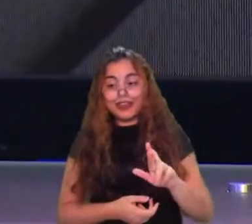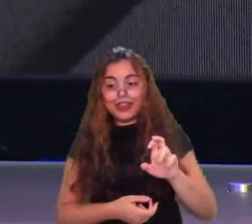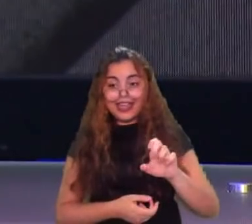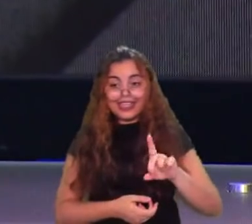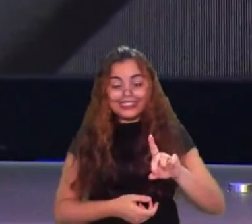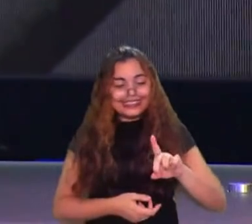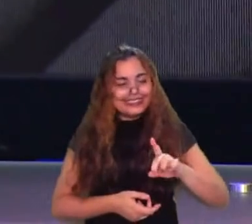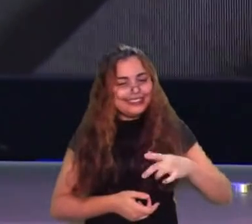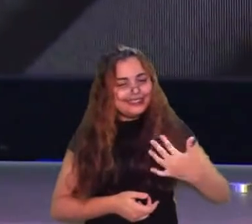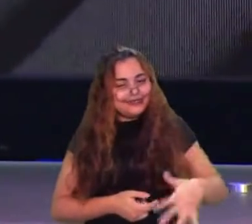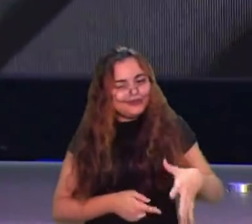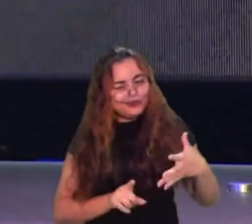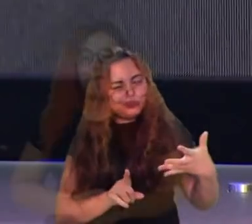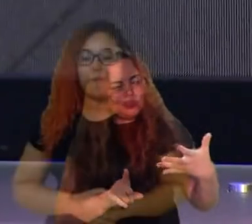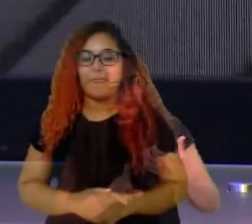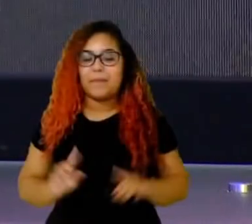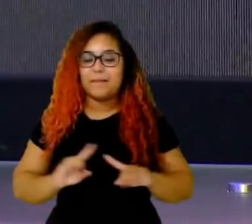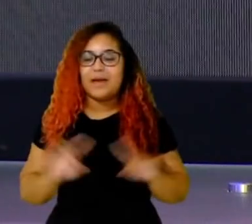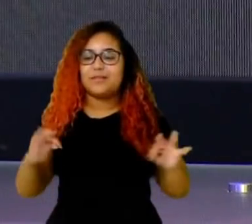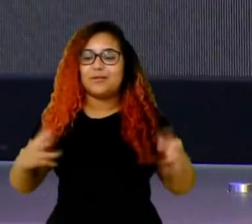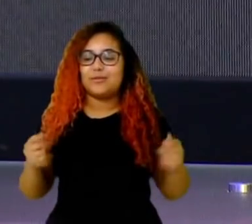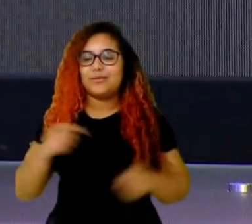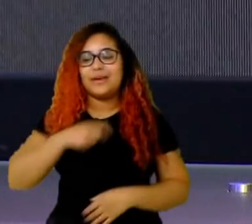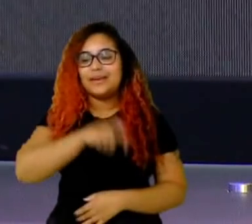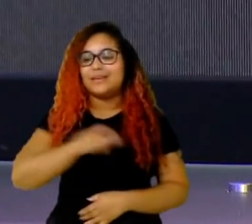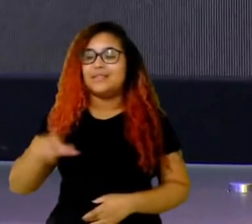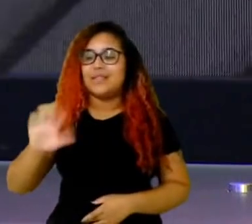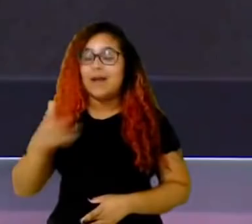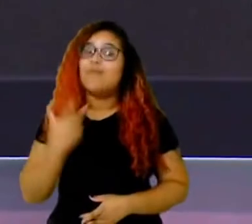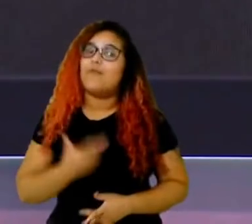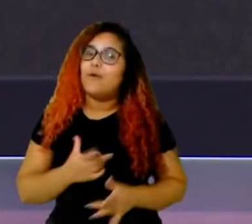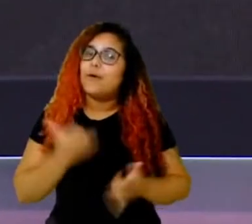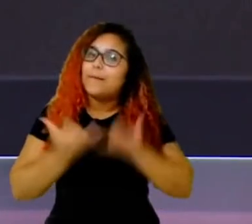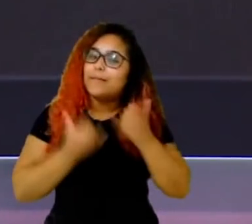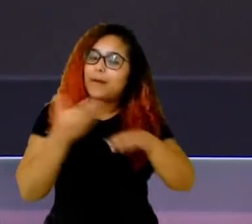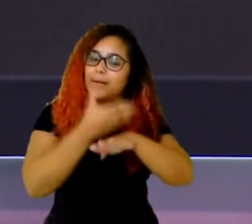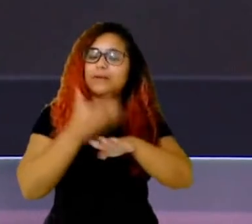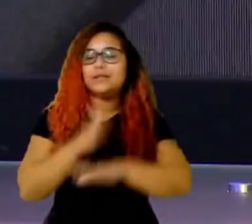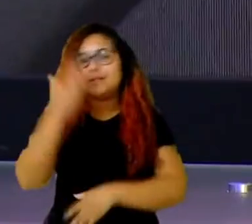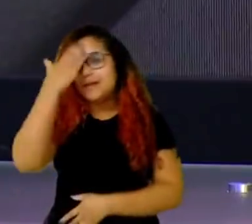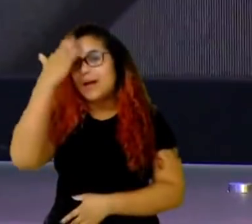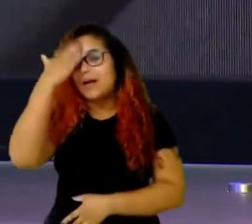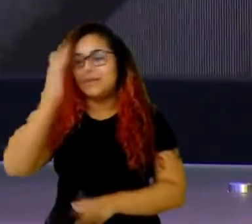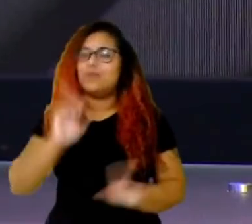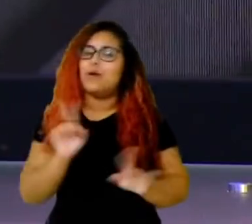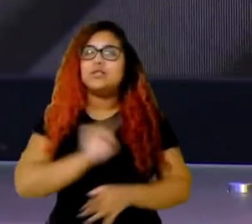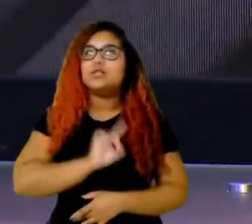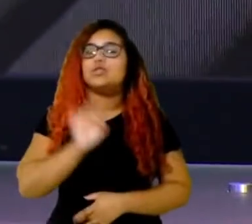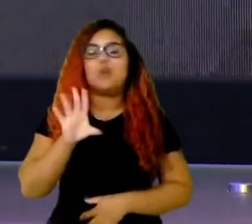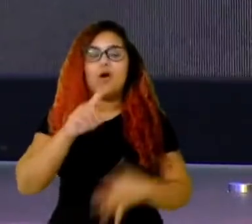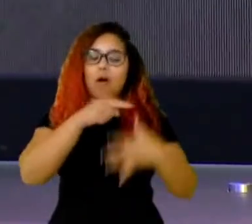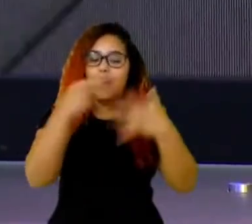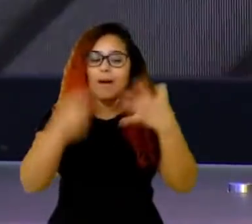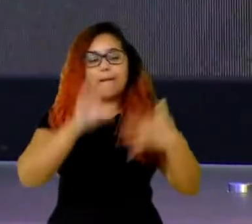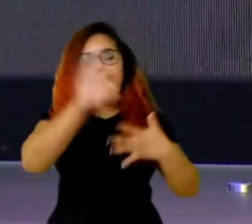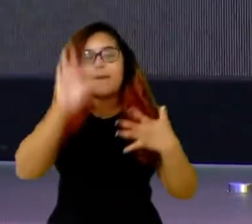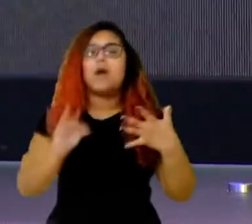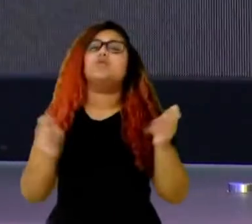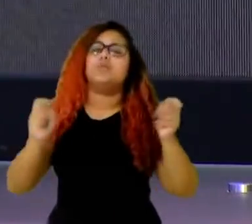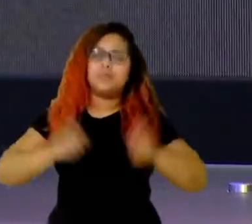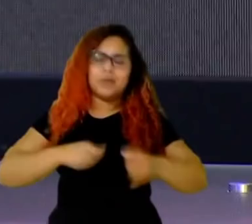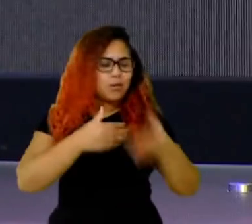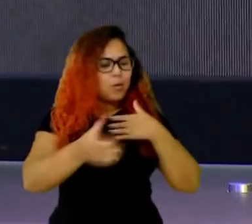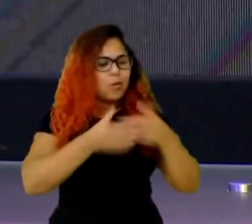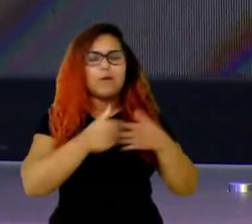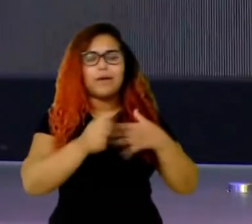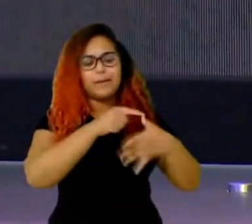já foi player. A gente sabe que nunca é só draft. Certo. Nunca é só draft. Dá pra ganhar qualquer draft. Pode ser mais difícil? Pode. Pode ser quase impossível? Pode, mas